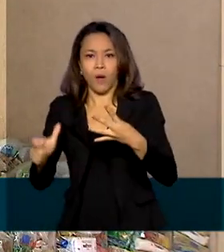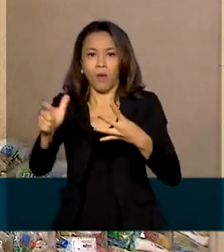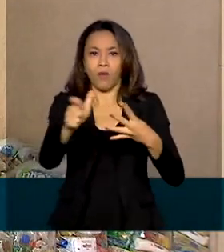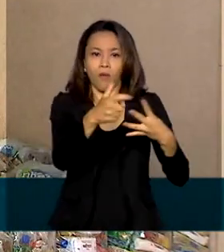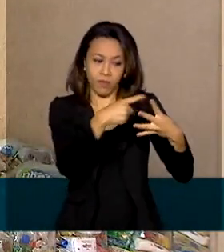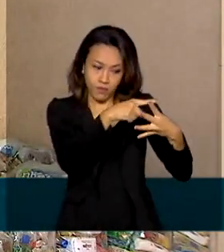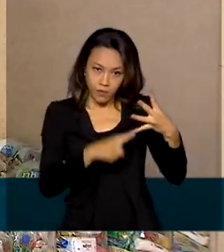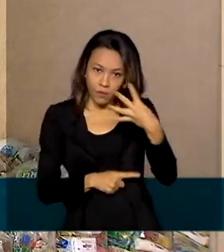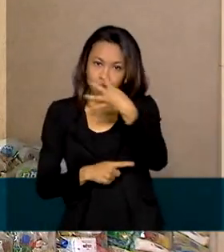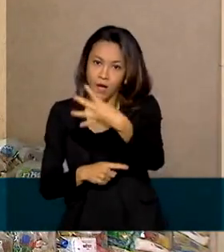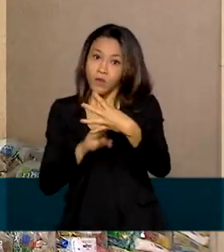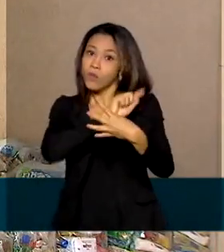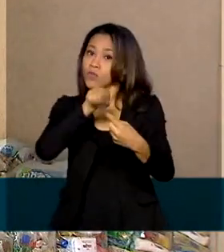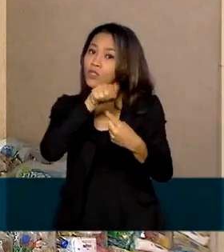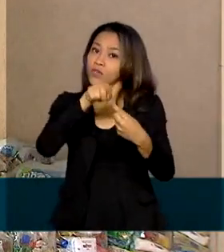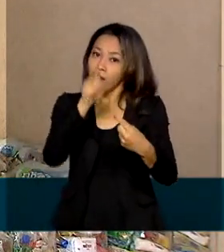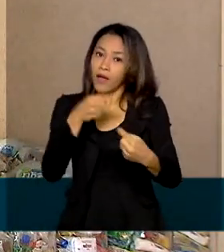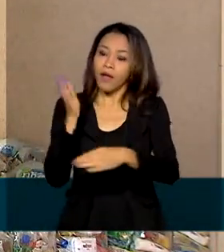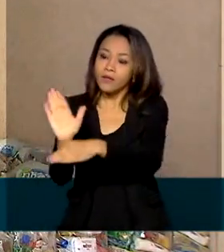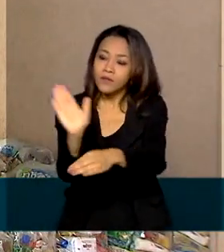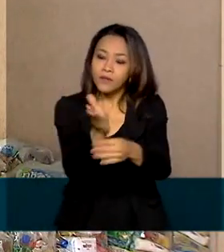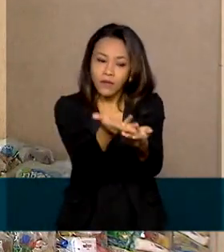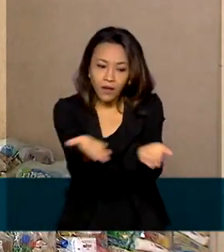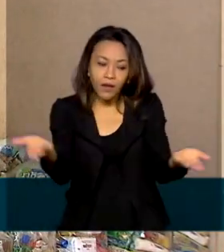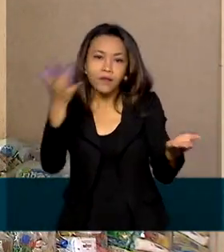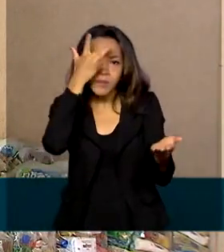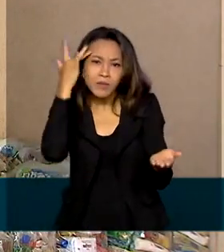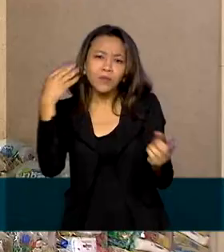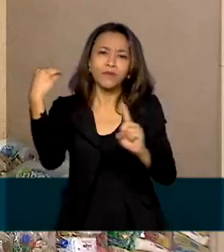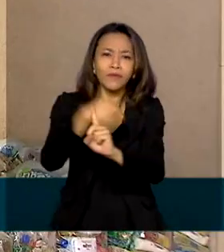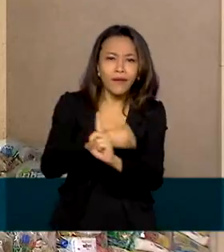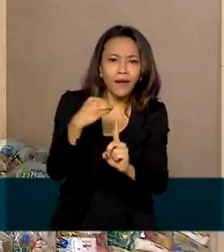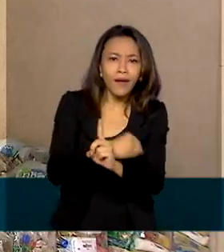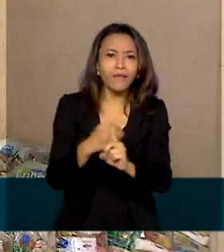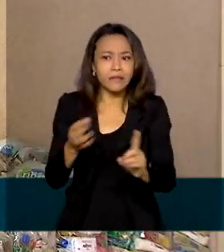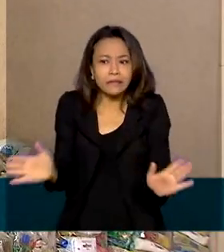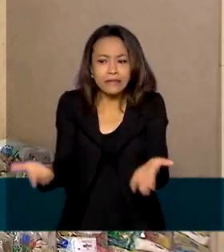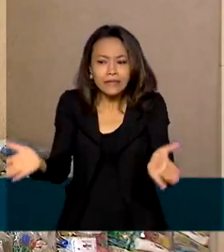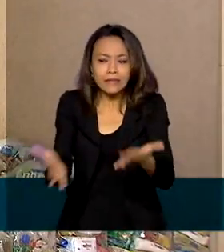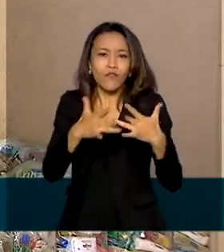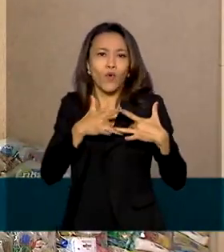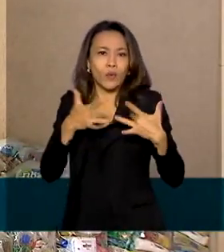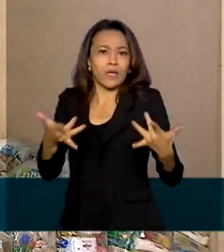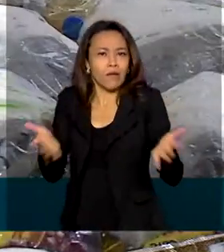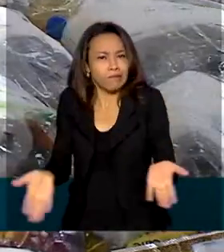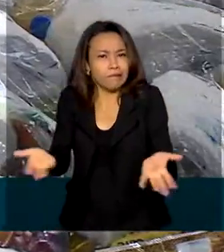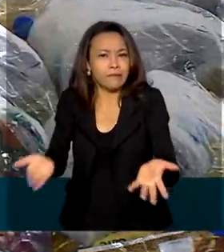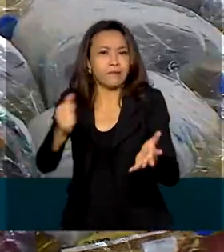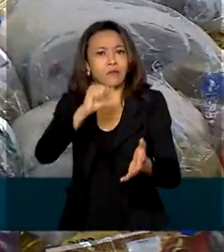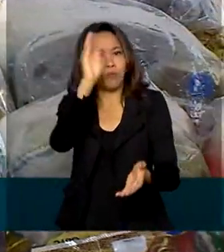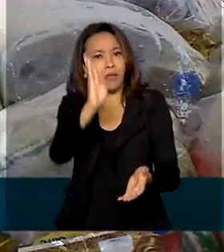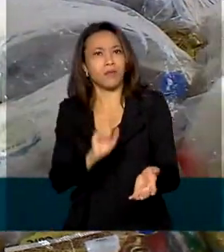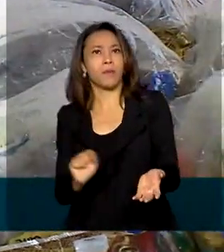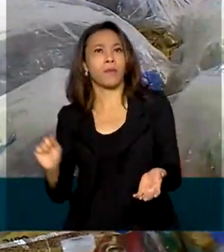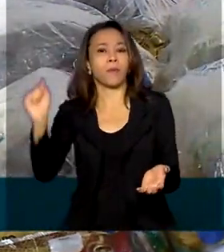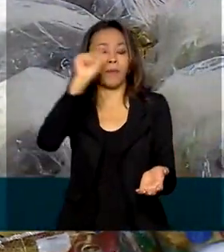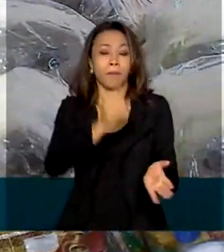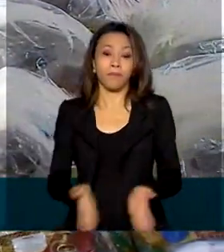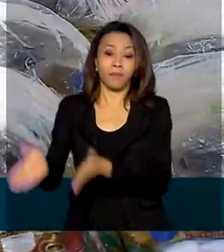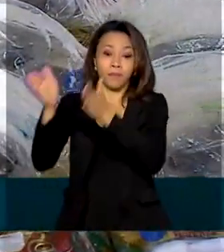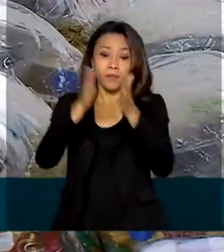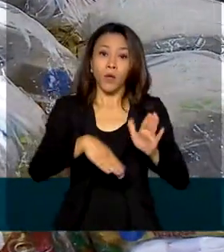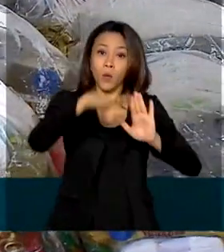é ajudar as comunidades vulneráveis e incentivar o voluntariado em todo o país. O programa Pátria